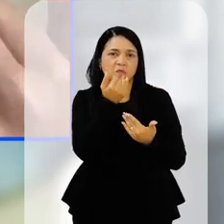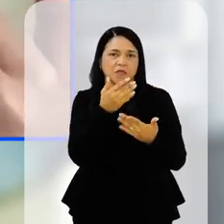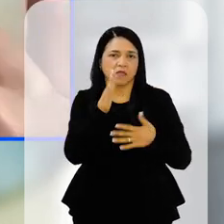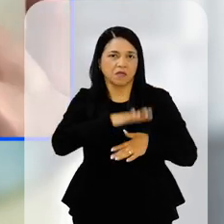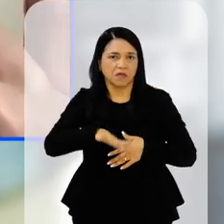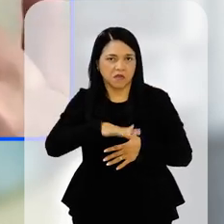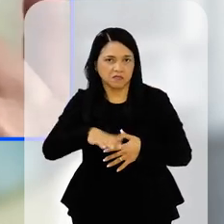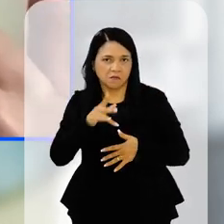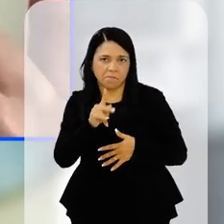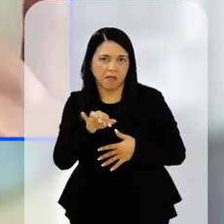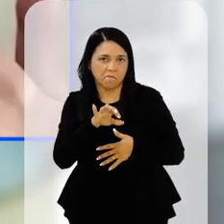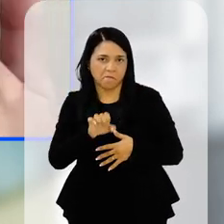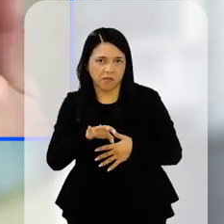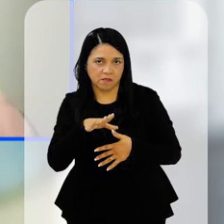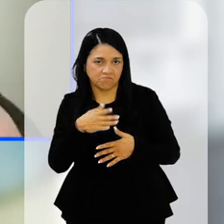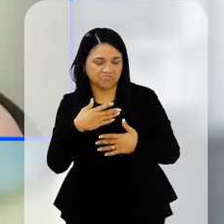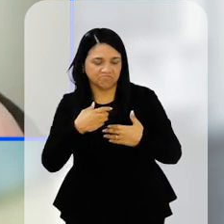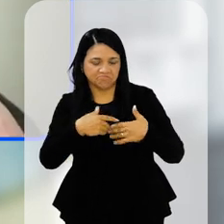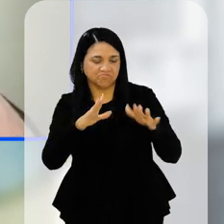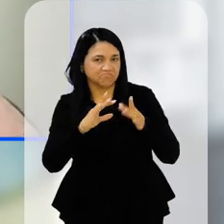qualquer outro processado, isso vai ter um impacto.